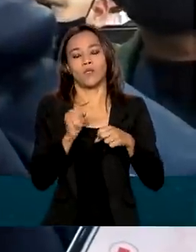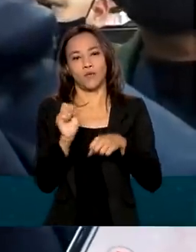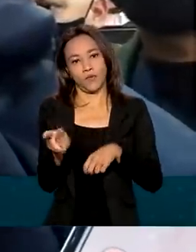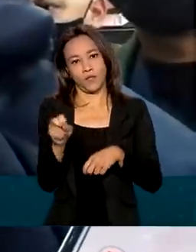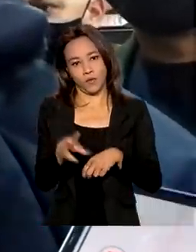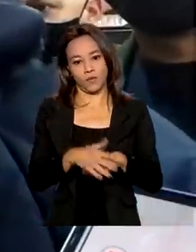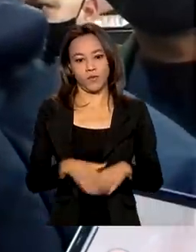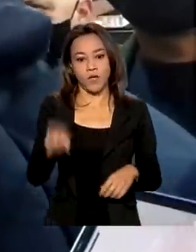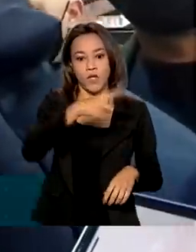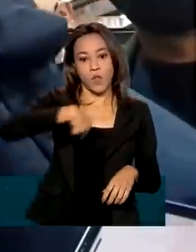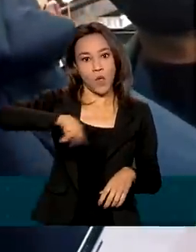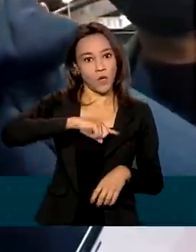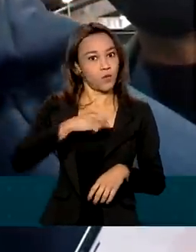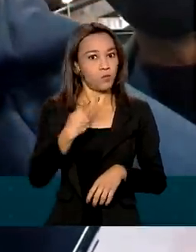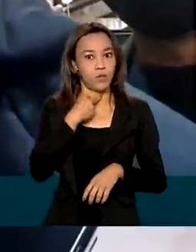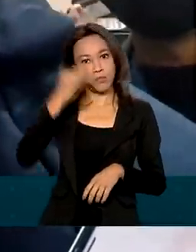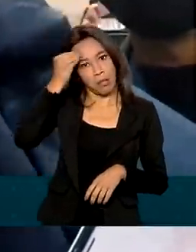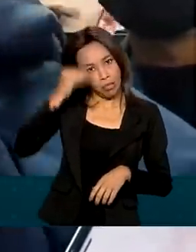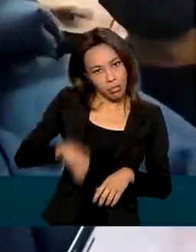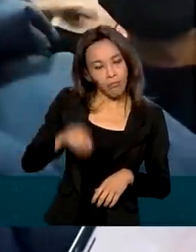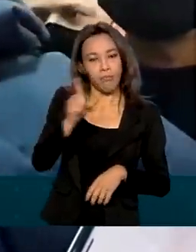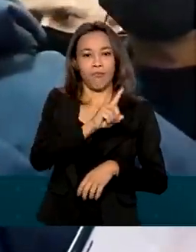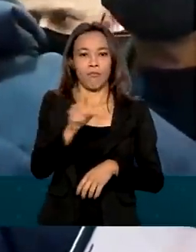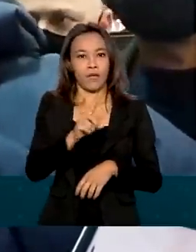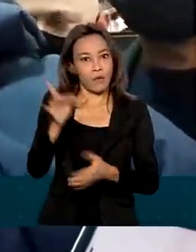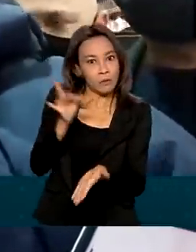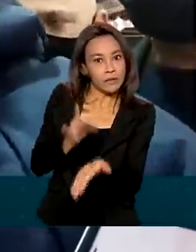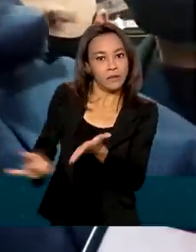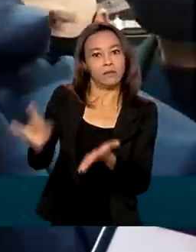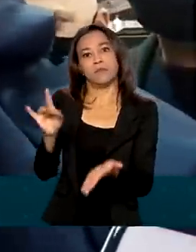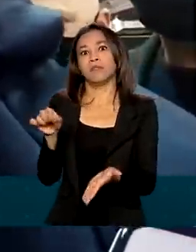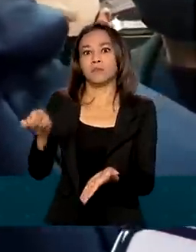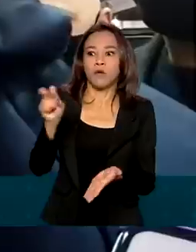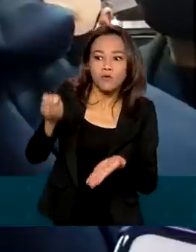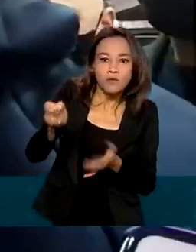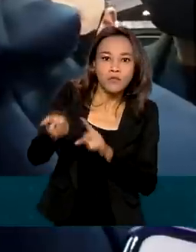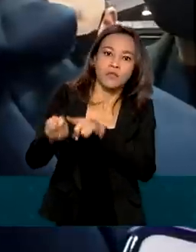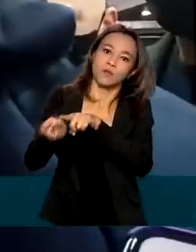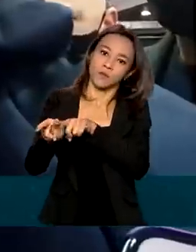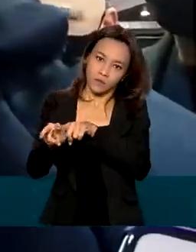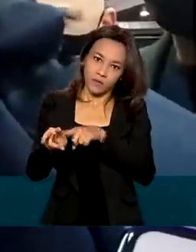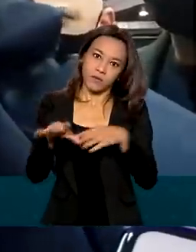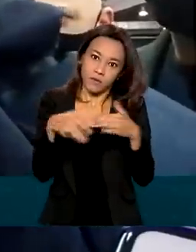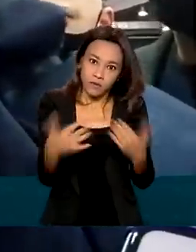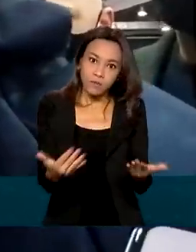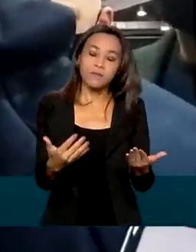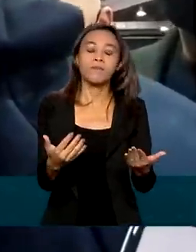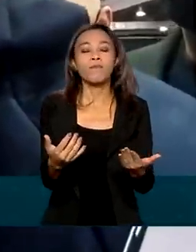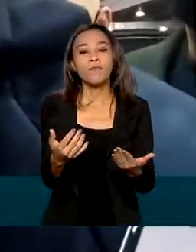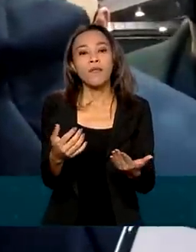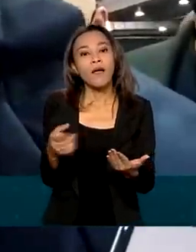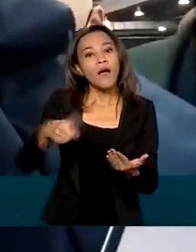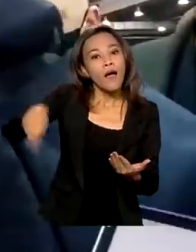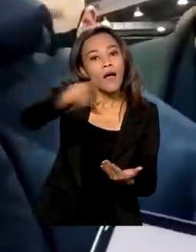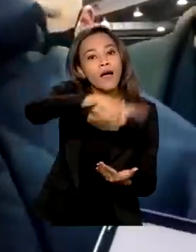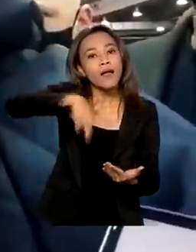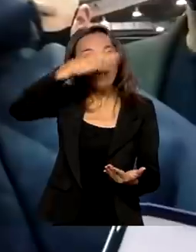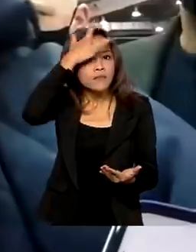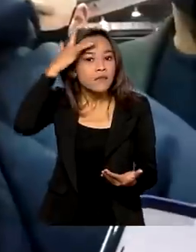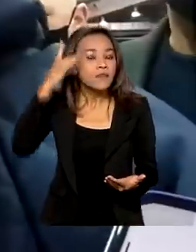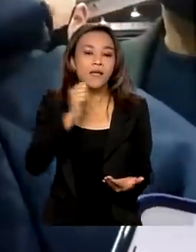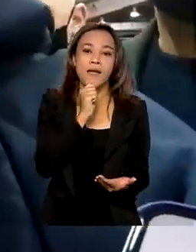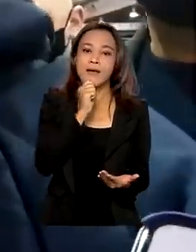baixar a guarda porque lutamos contra um inimigo perigoso que é o vírus. Então, aqueles que não tomaram